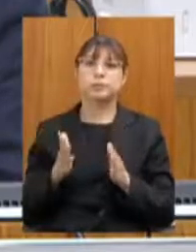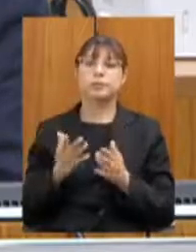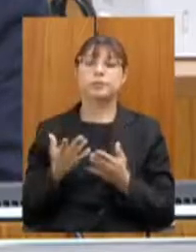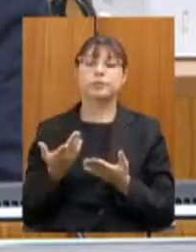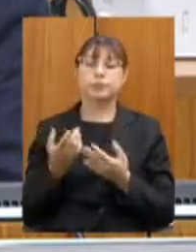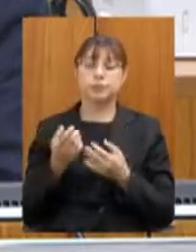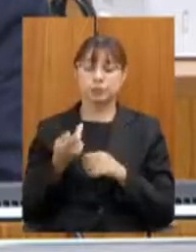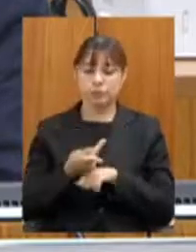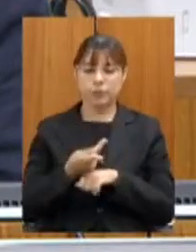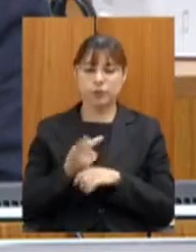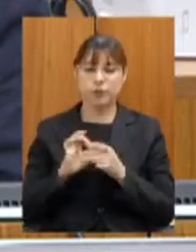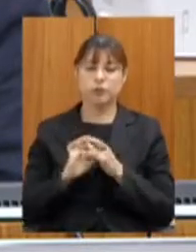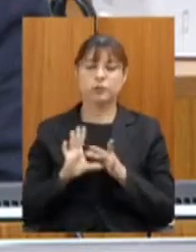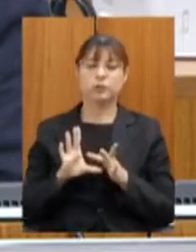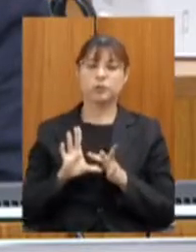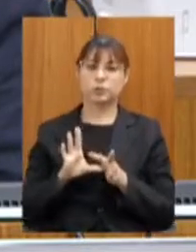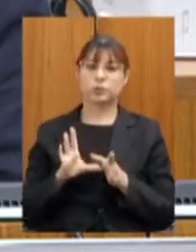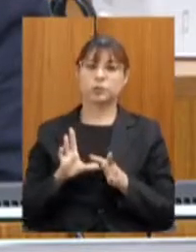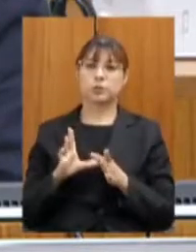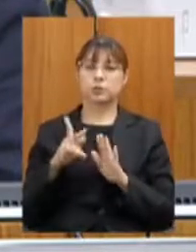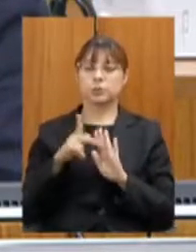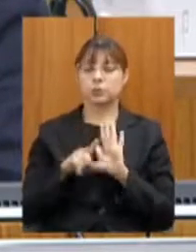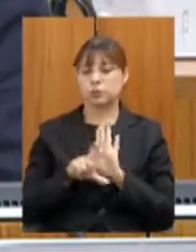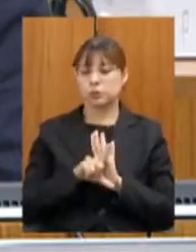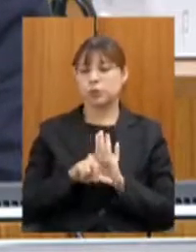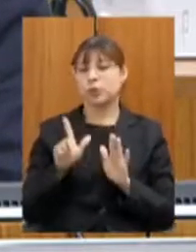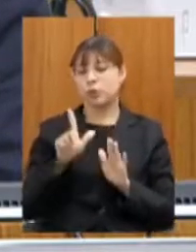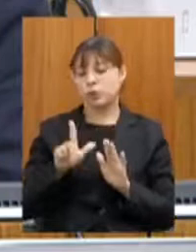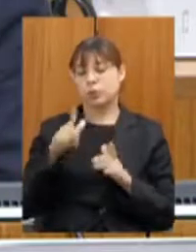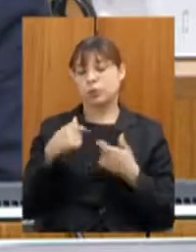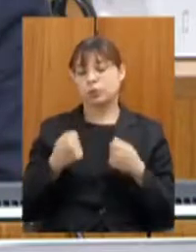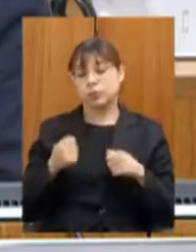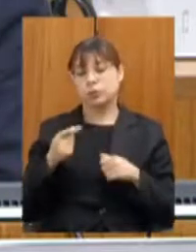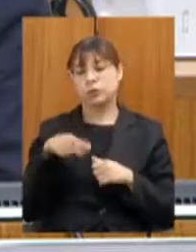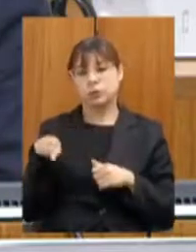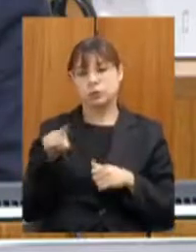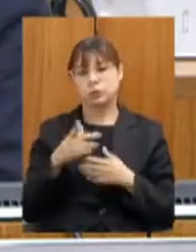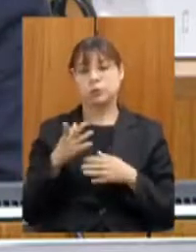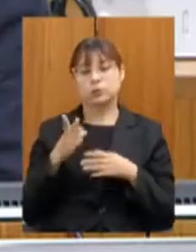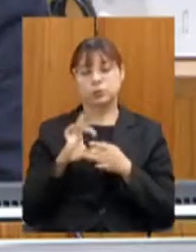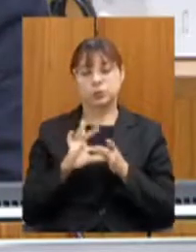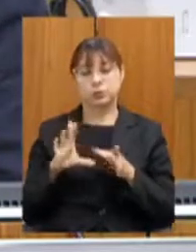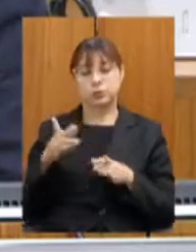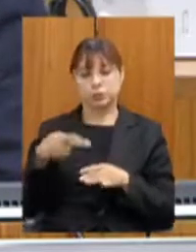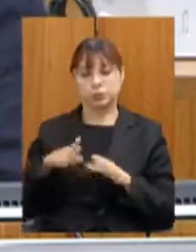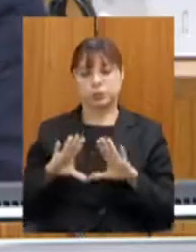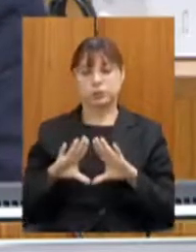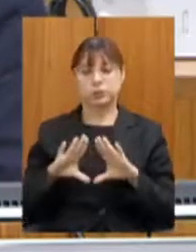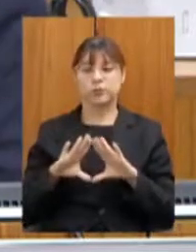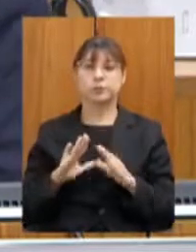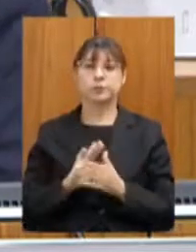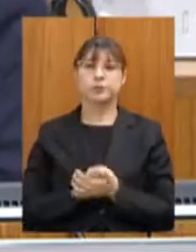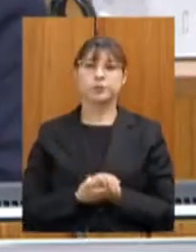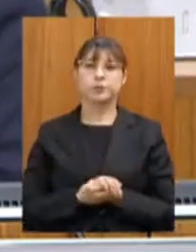naturalmente, depende aqui da apreciação e aprovação dessa casa. Vamos seguir.